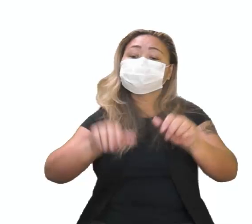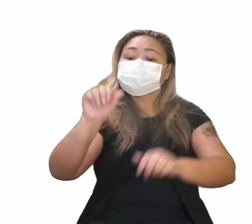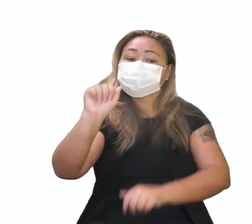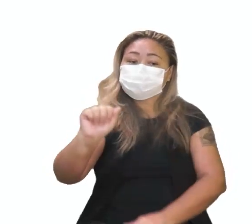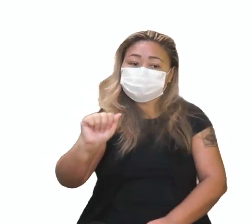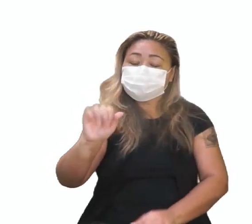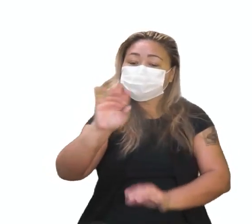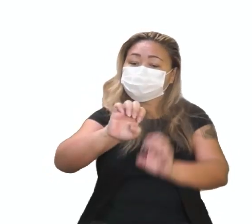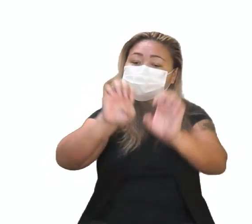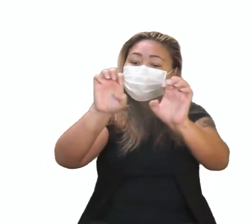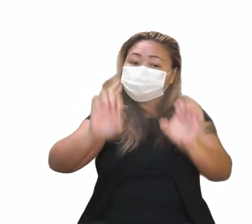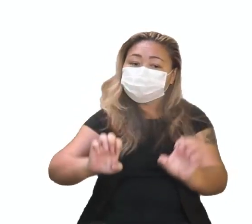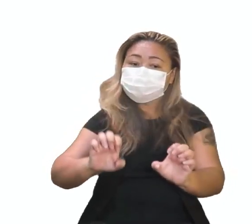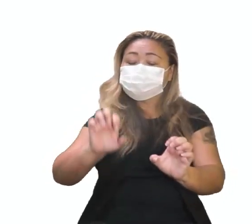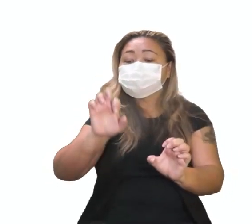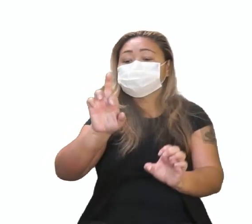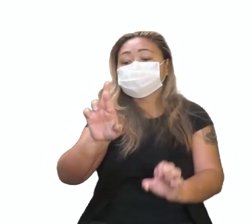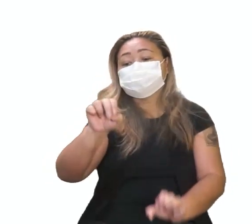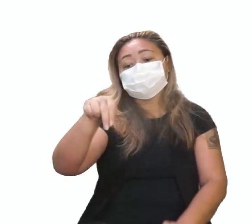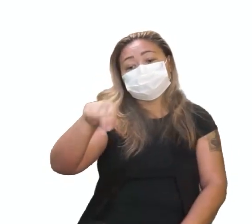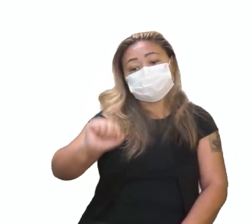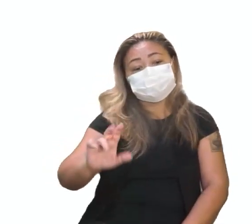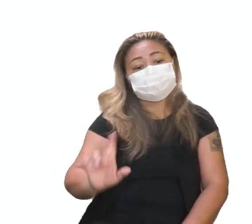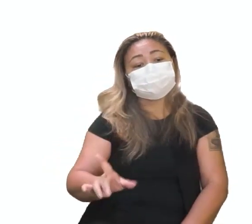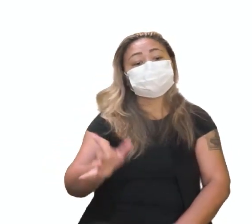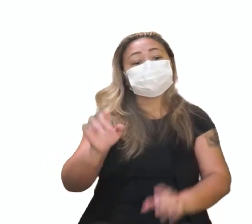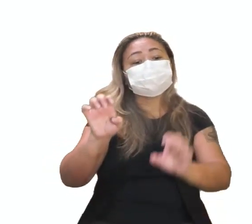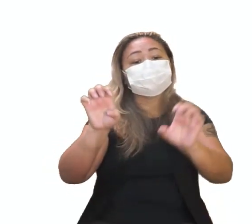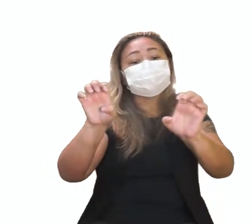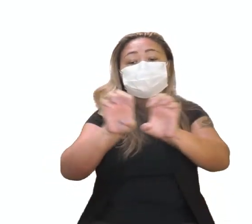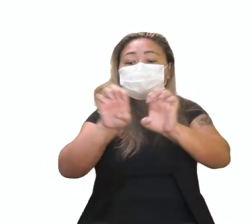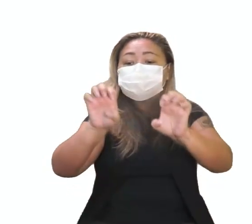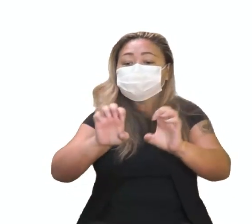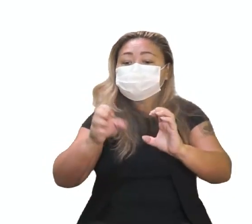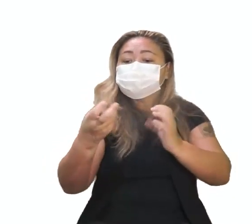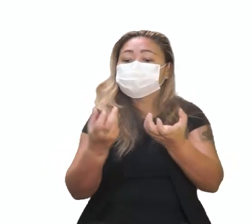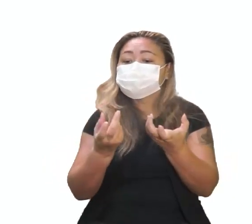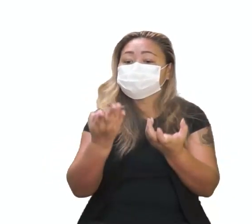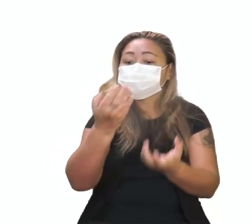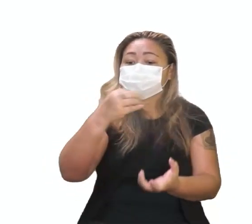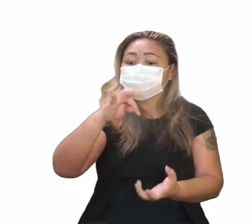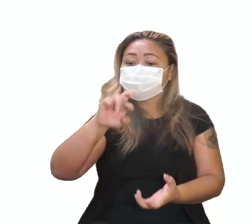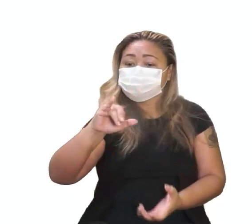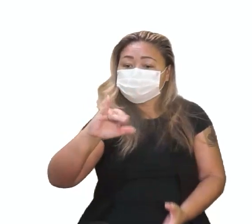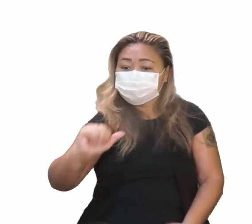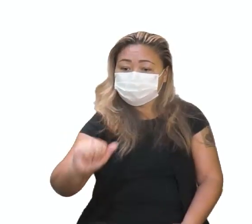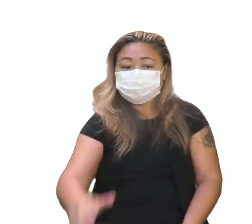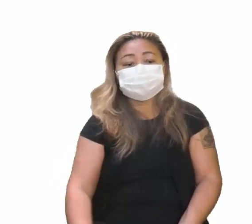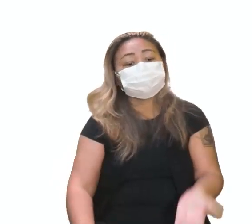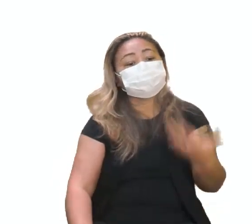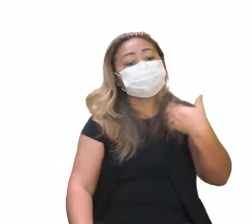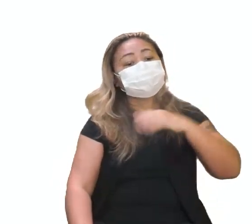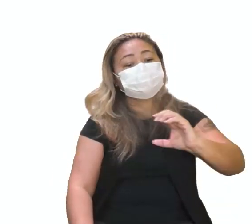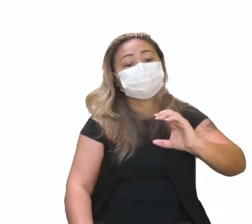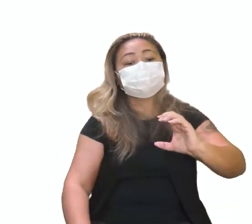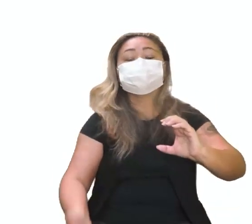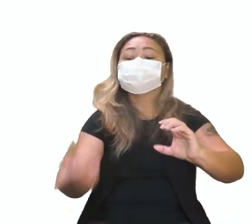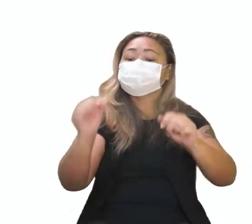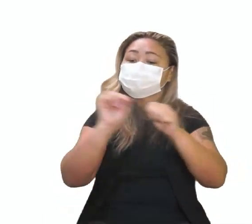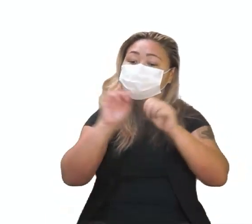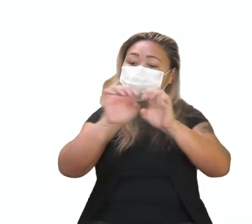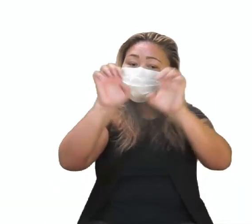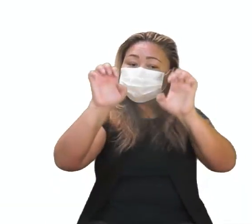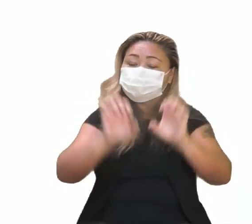estrutura do DNA? B. Ela fez a descoberta sobre a estrutura da bactéria? C.